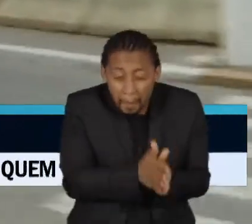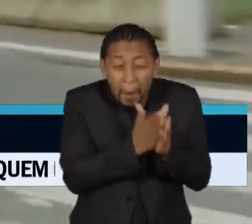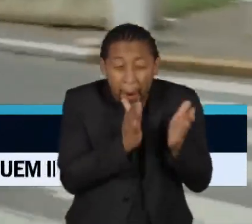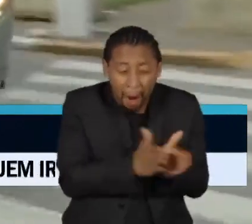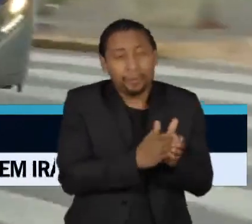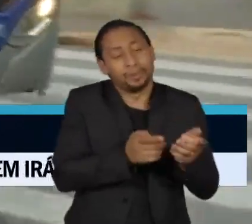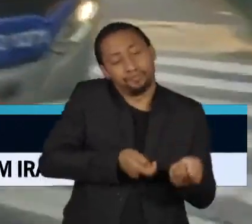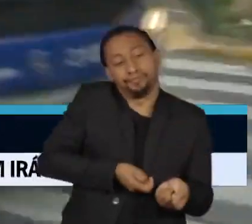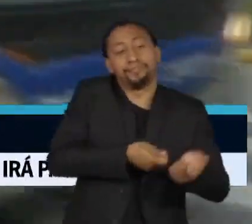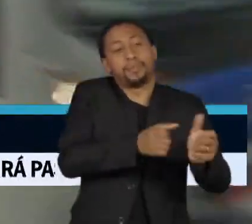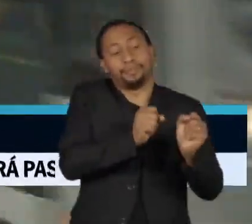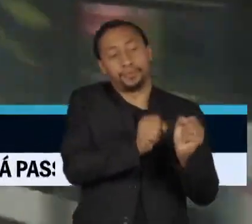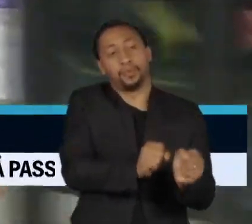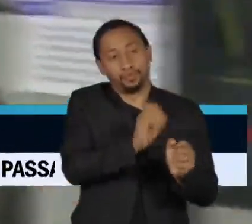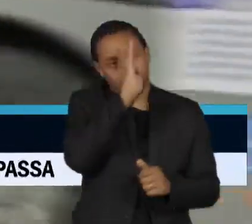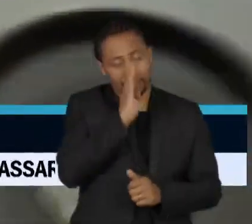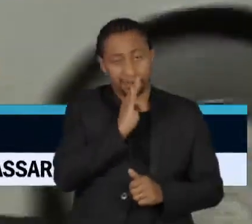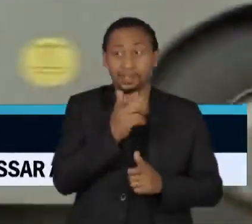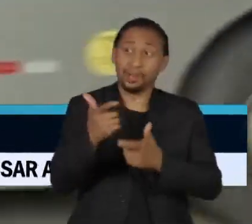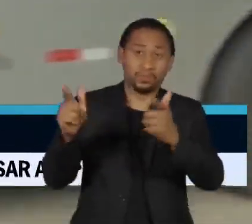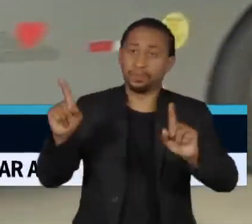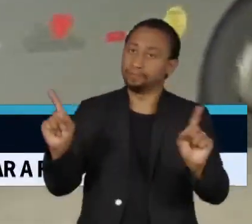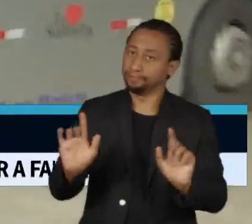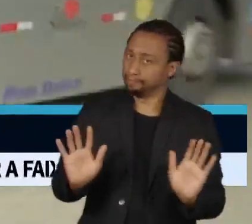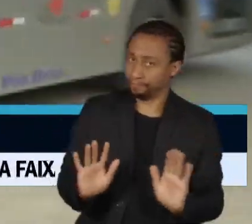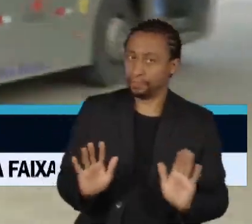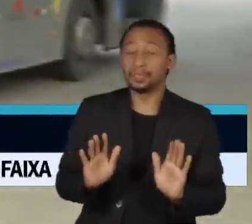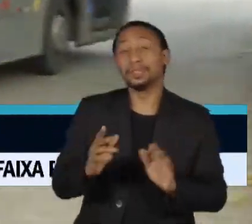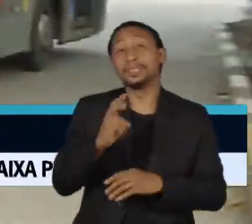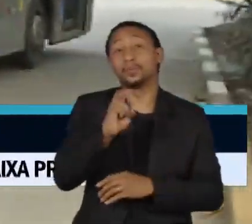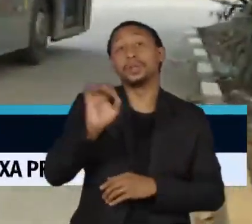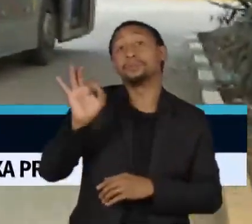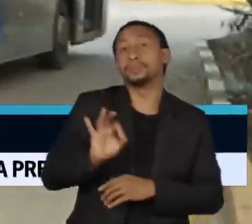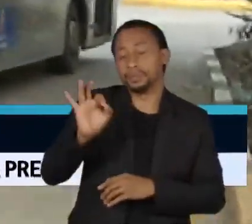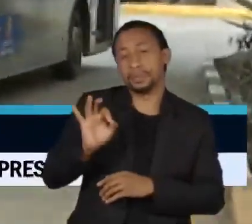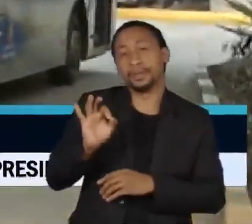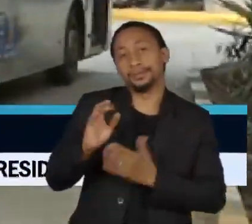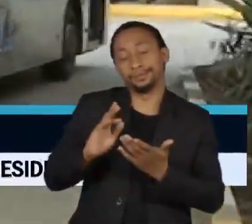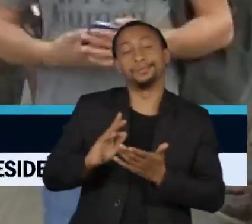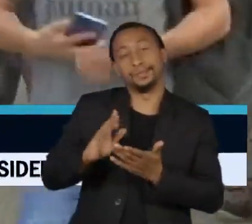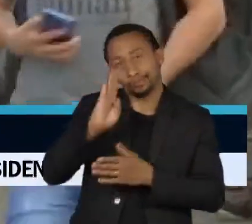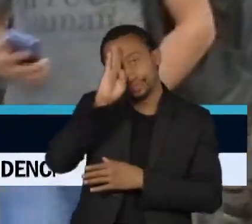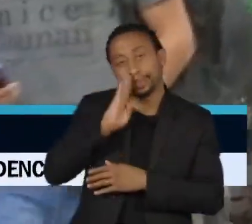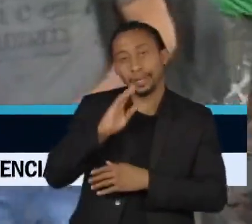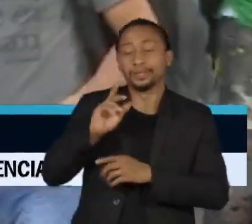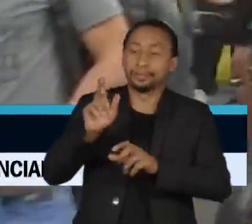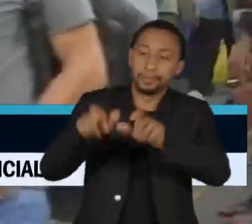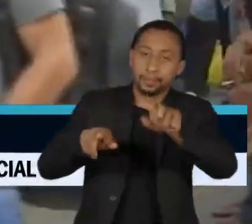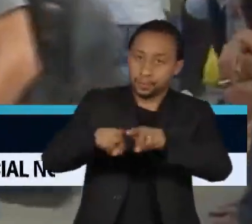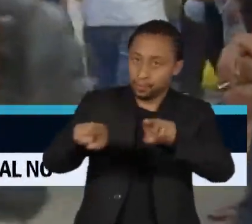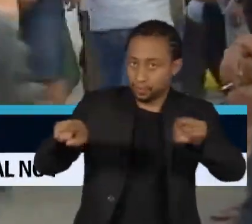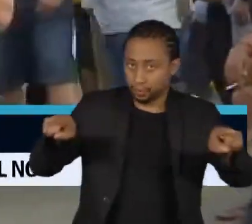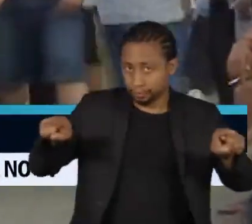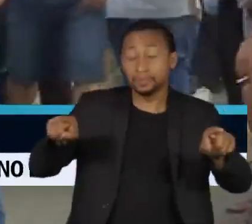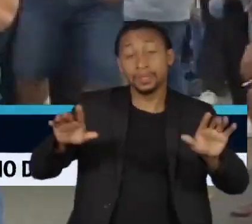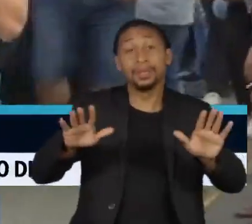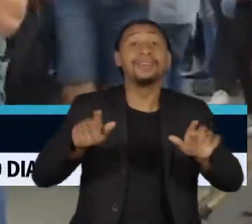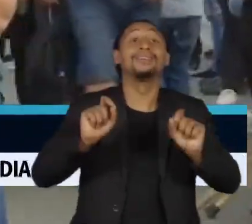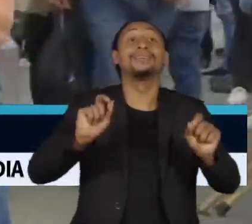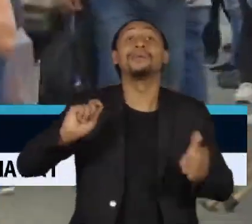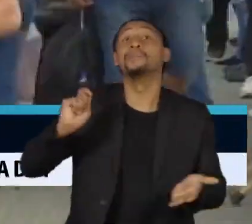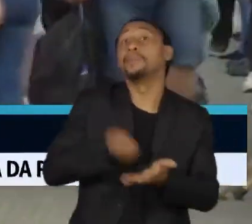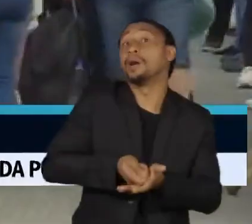Ao todo, cerca de metade das passagens de ônibus na capital paulista são gratuitas para os usuários. Quem paga a conta é a